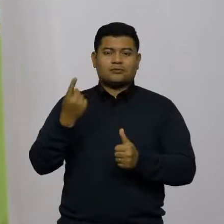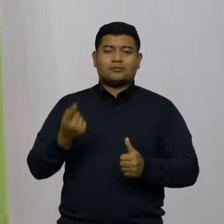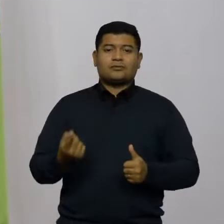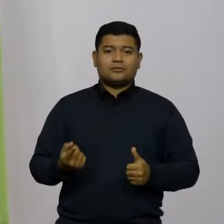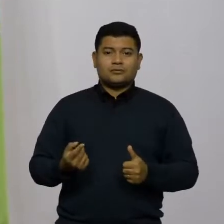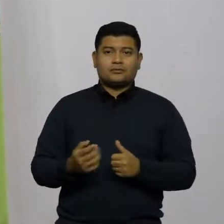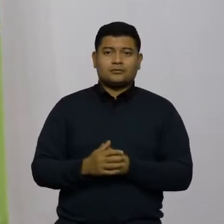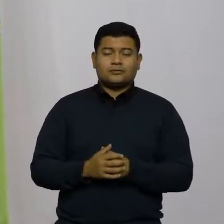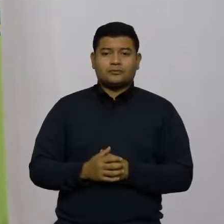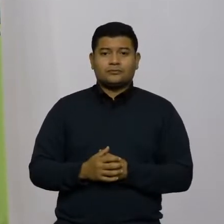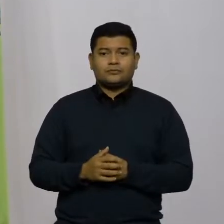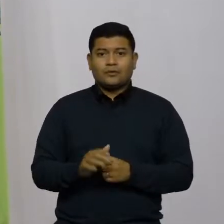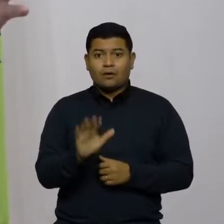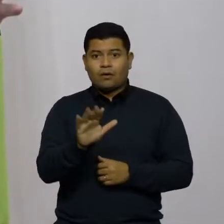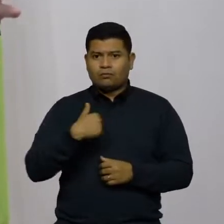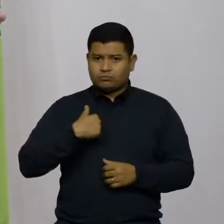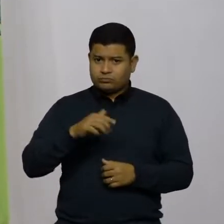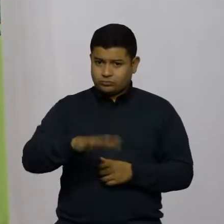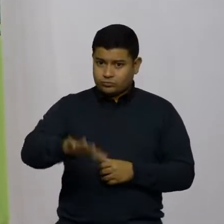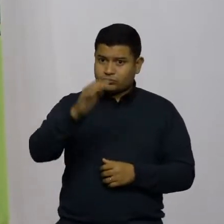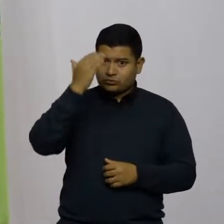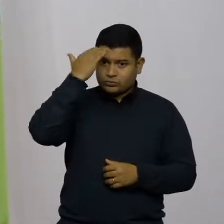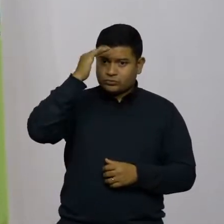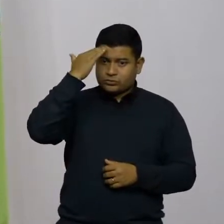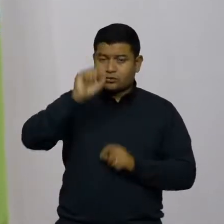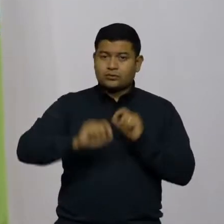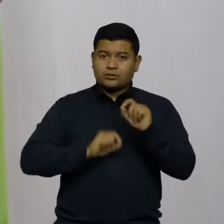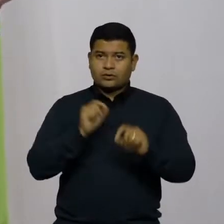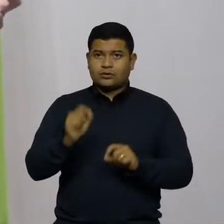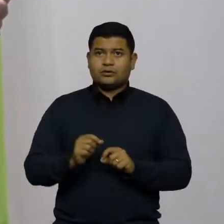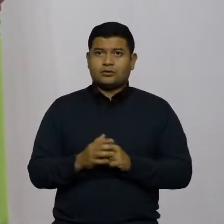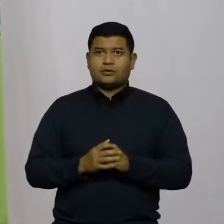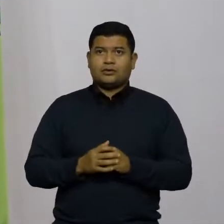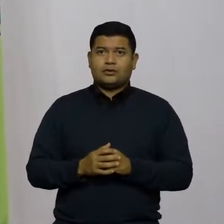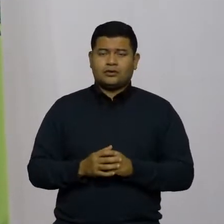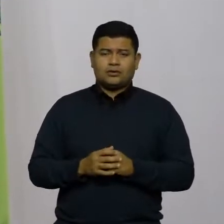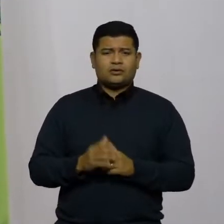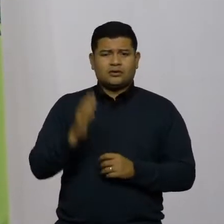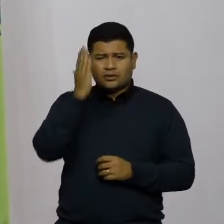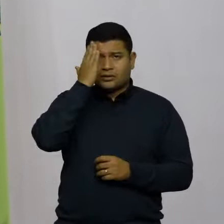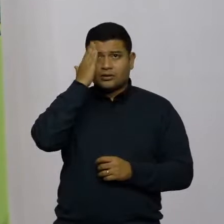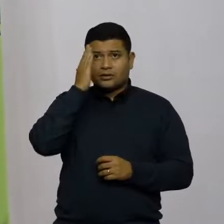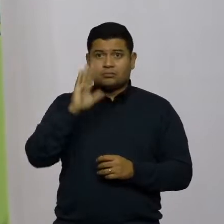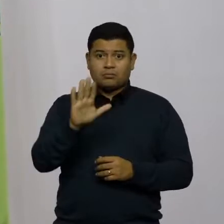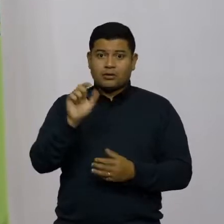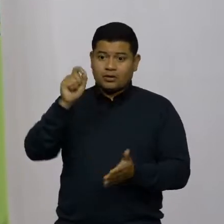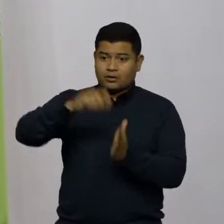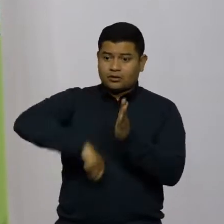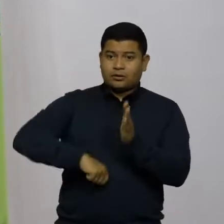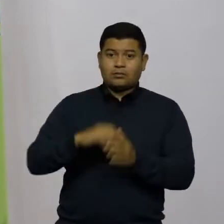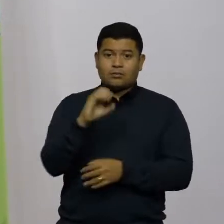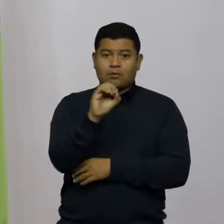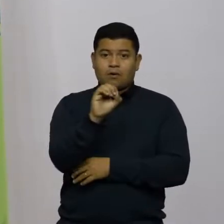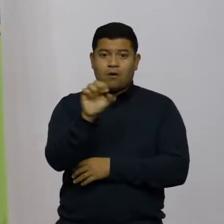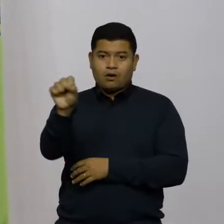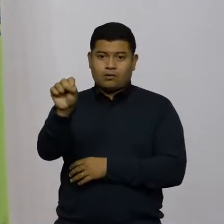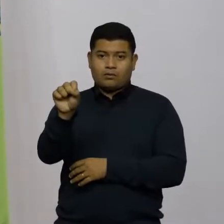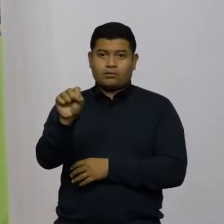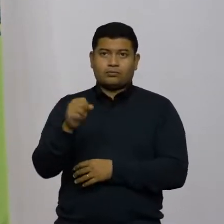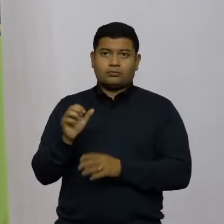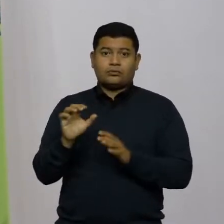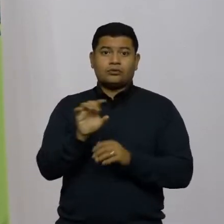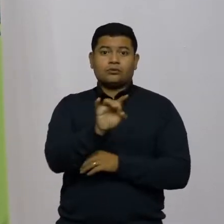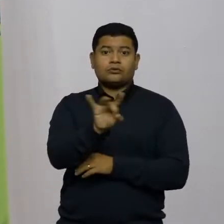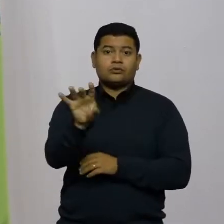Senhores, para senhores entenderem, todo mundo que sabe, na verdade, mas a assinatura de uma ordem jurídica é algo que existe apenas